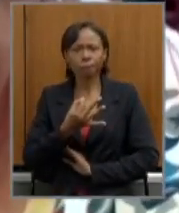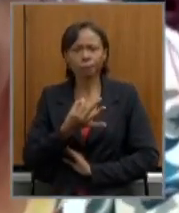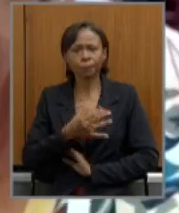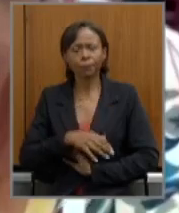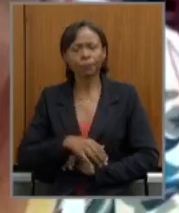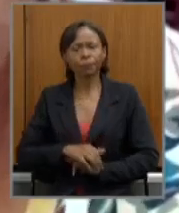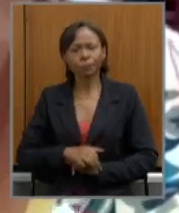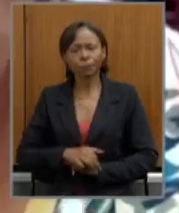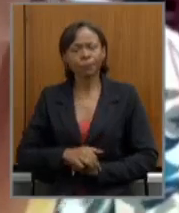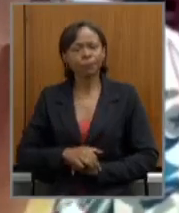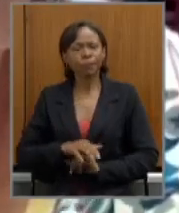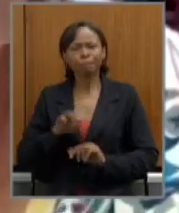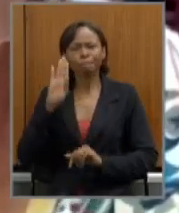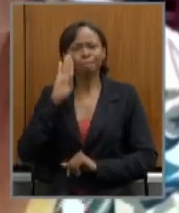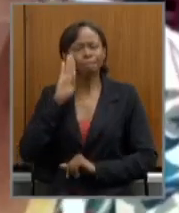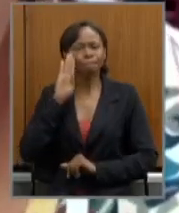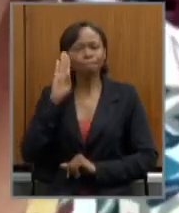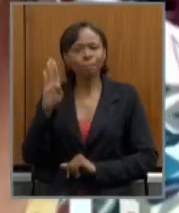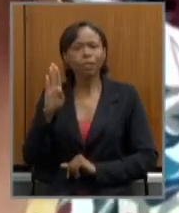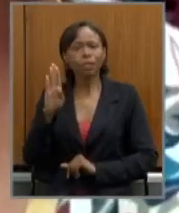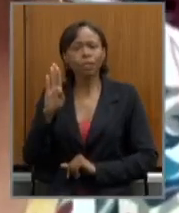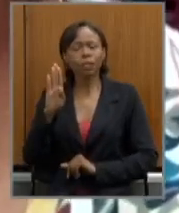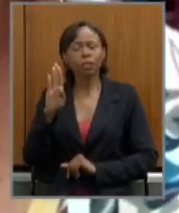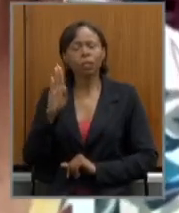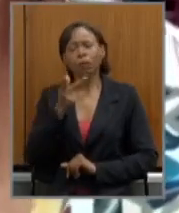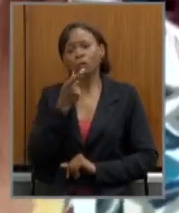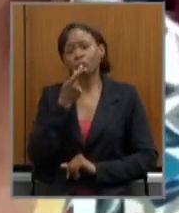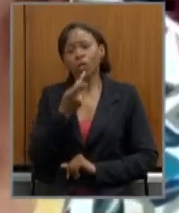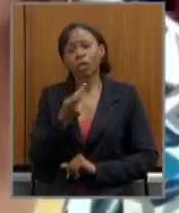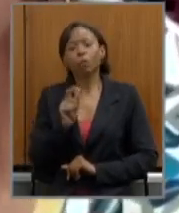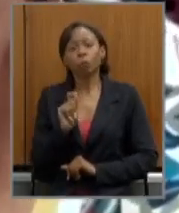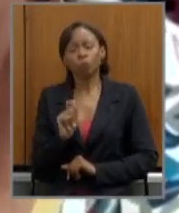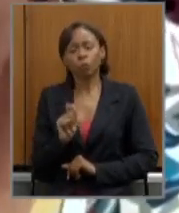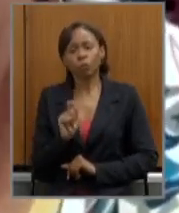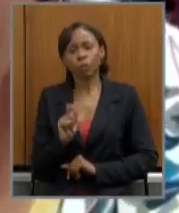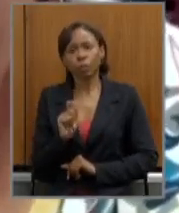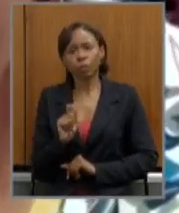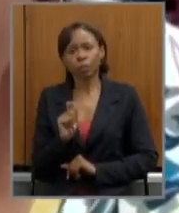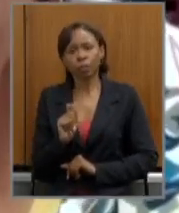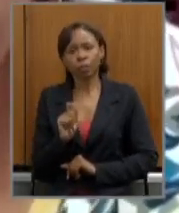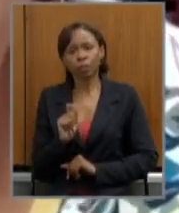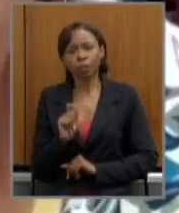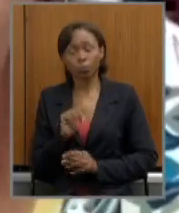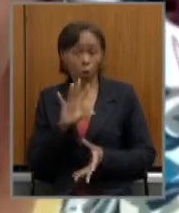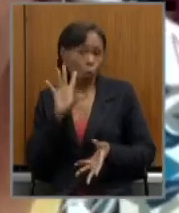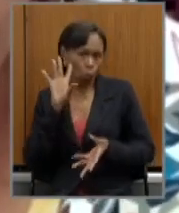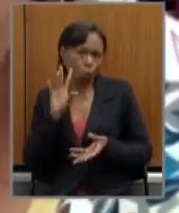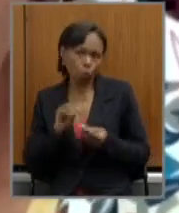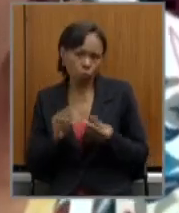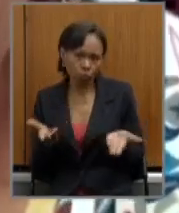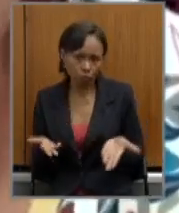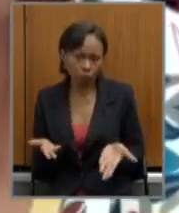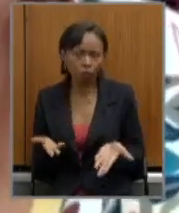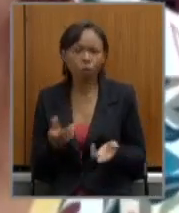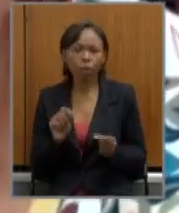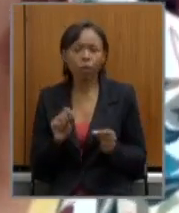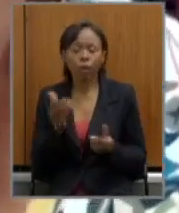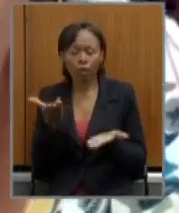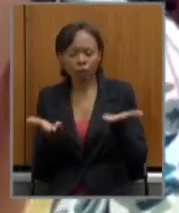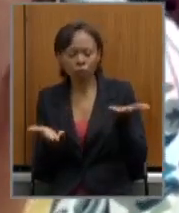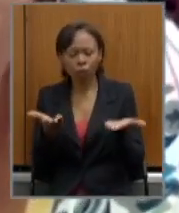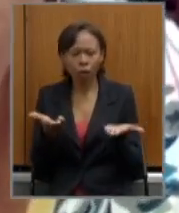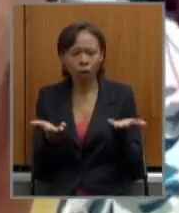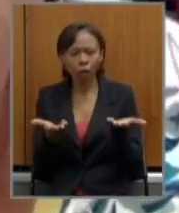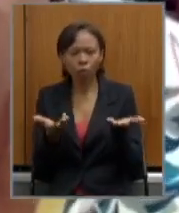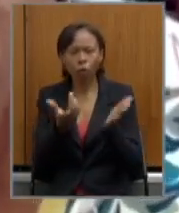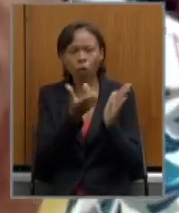especialmente dizendo que para concluir que equilíbrio das contas